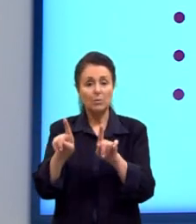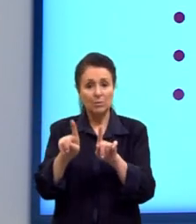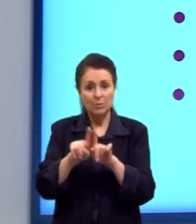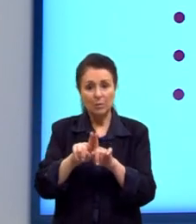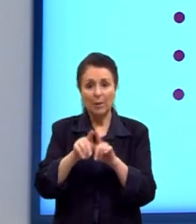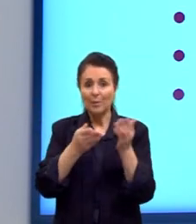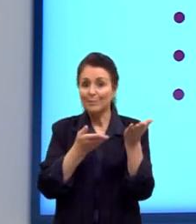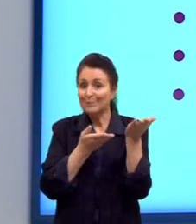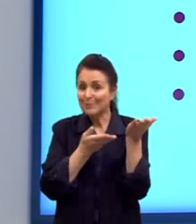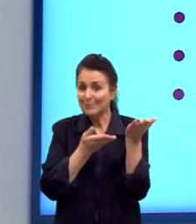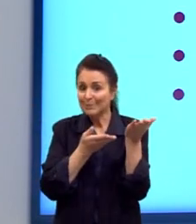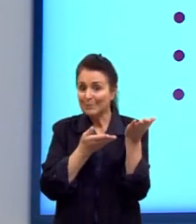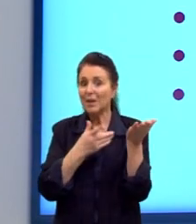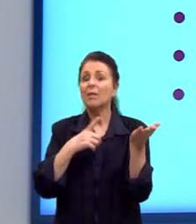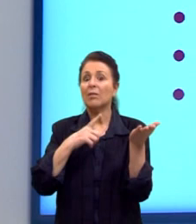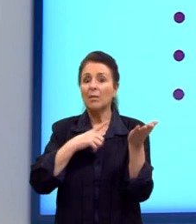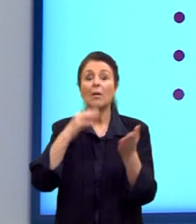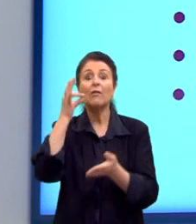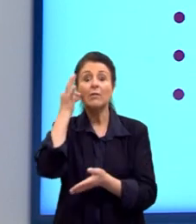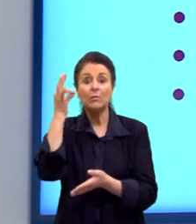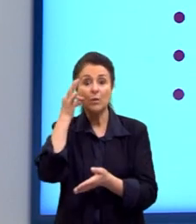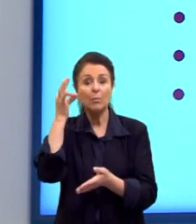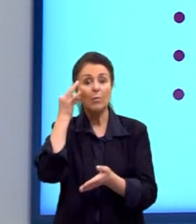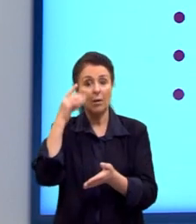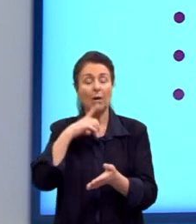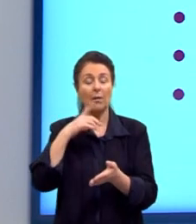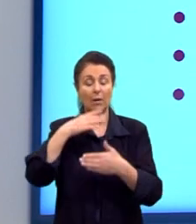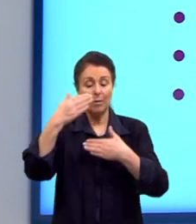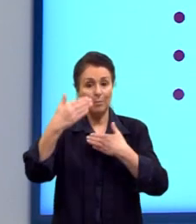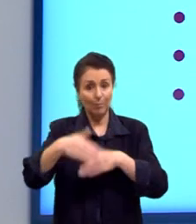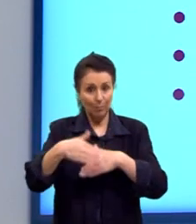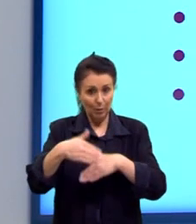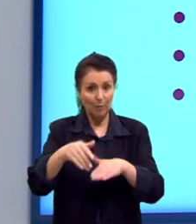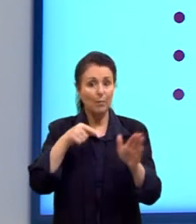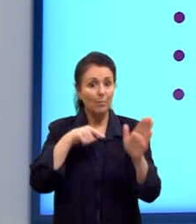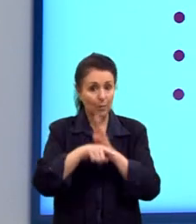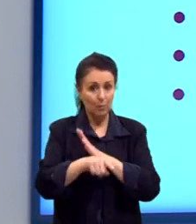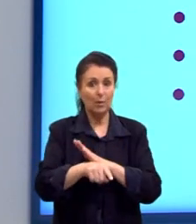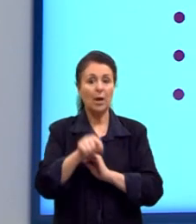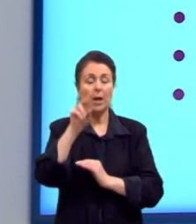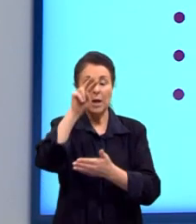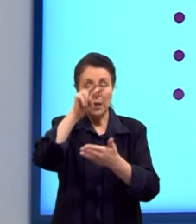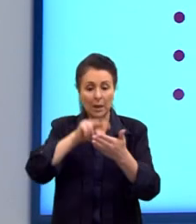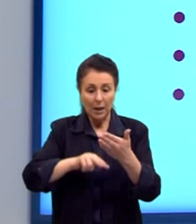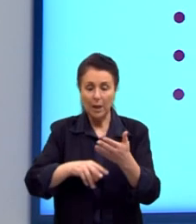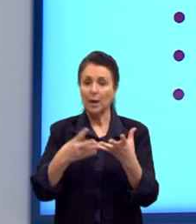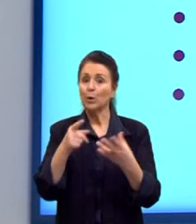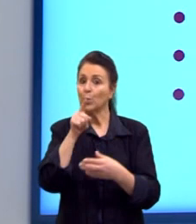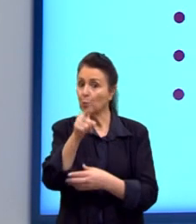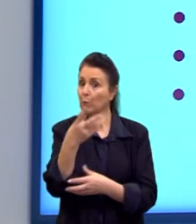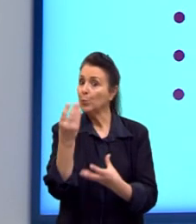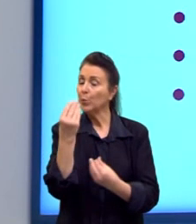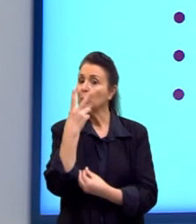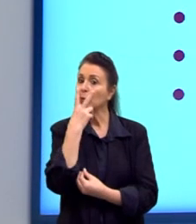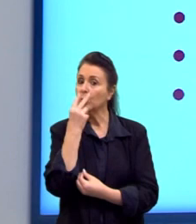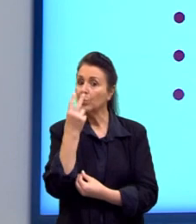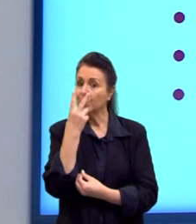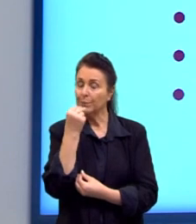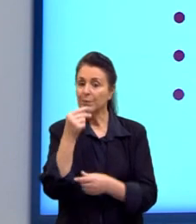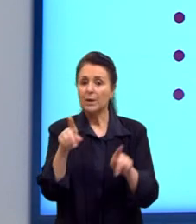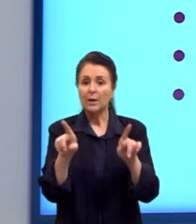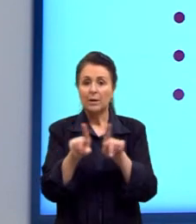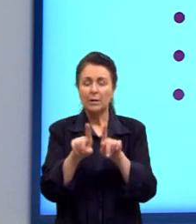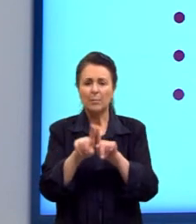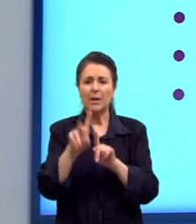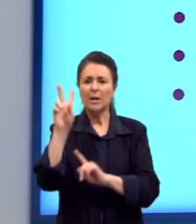também é cobrado nos vestibulares da vida. Então, bora ler Machado de Assis. Contos fluminenses,